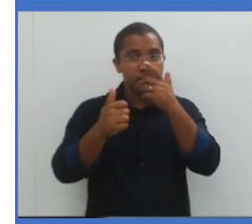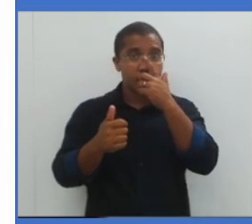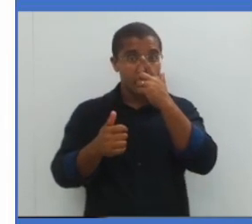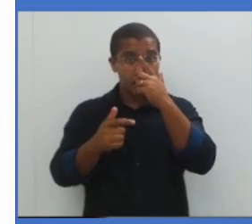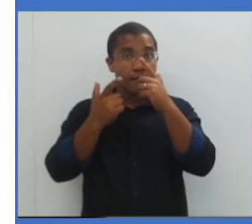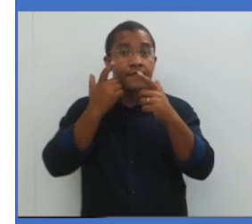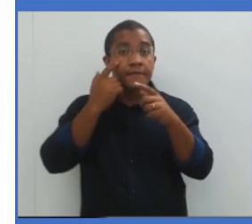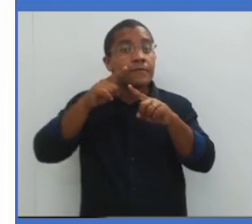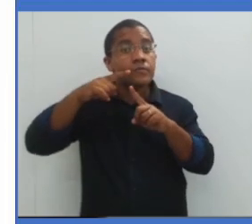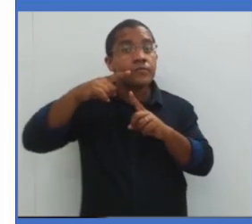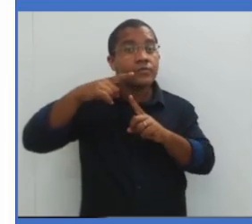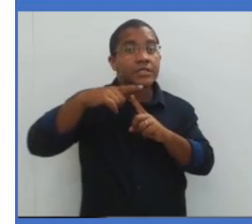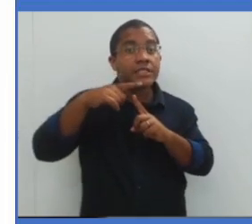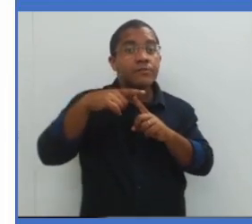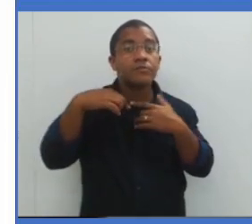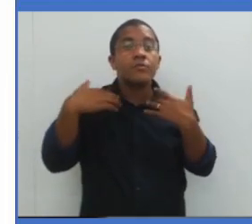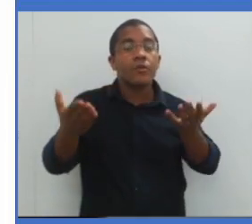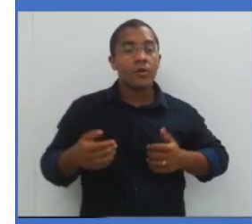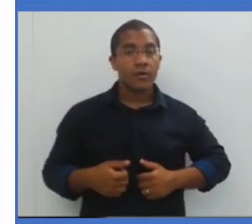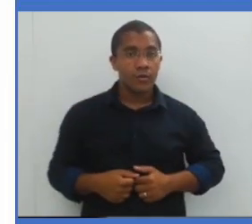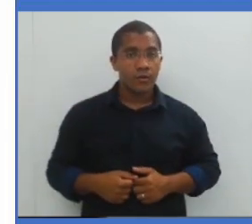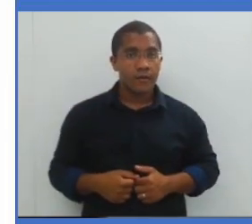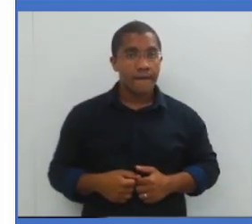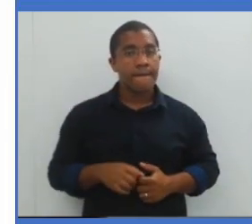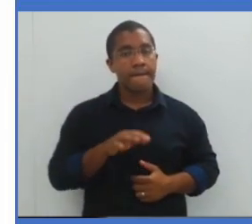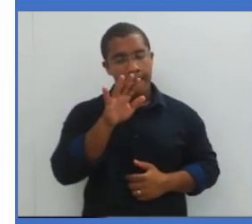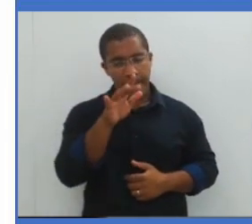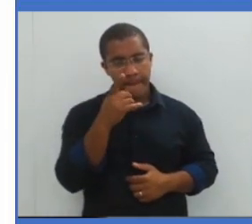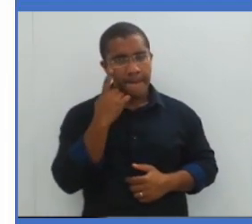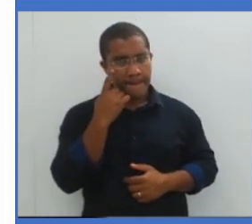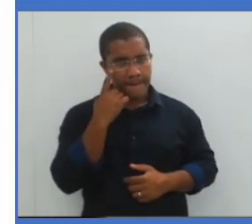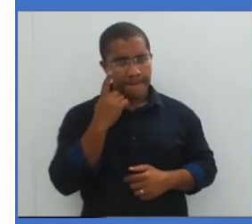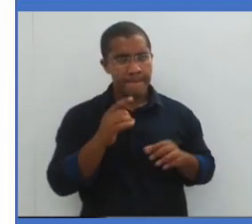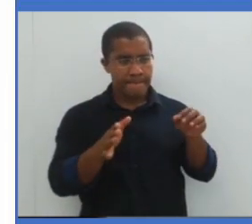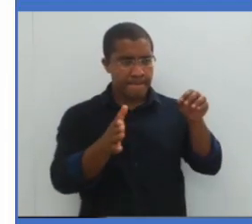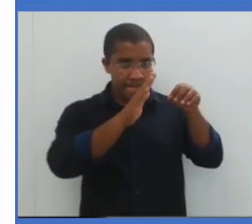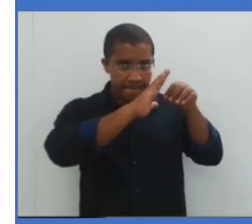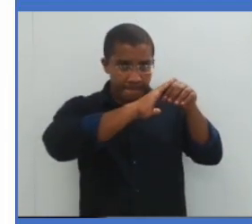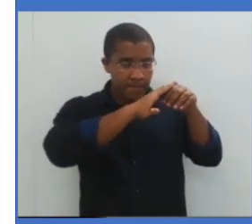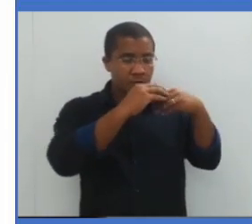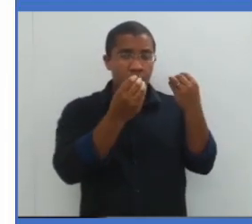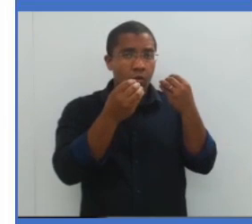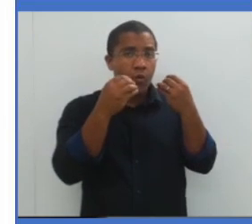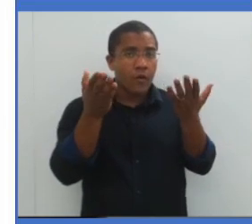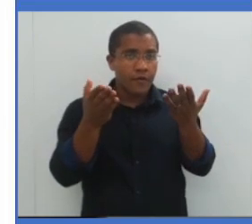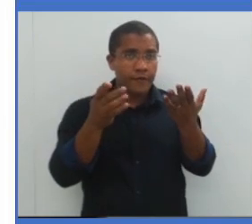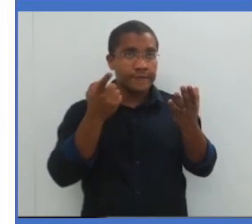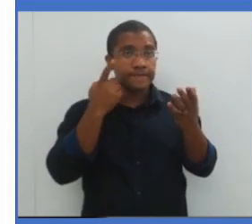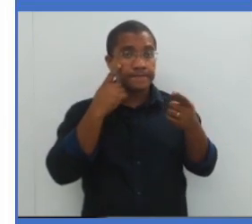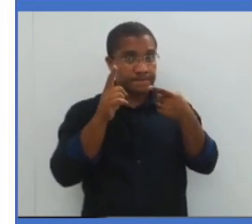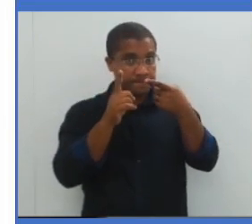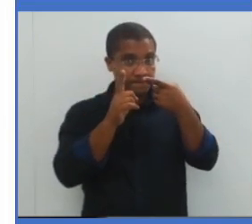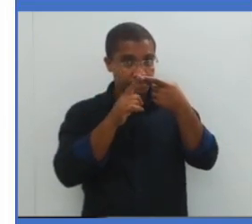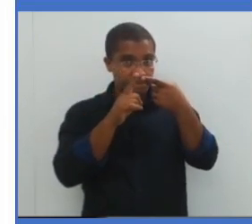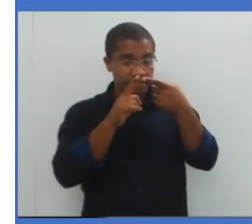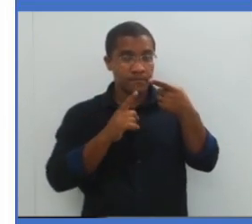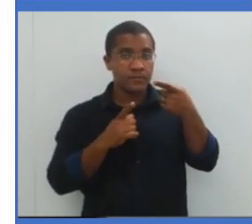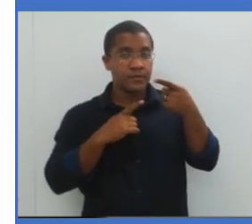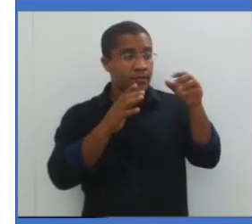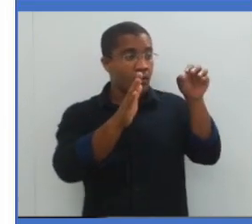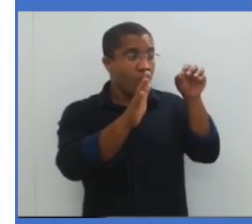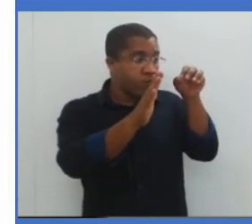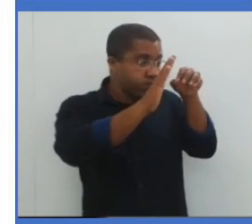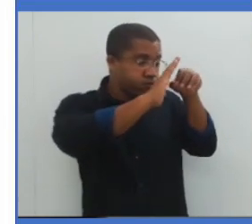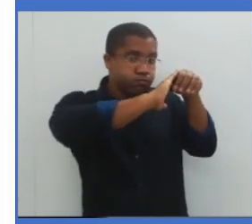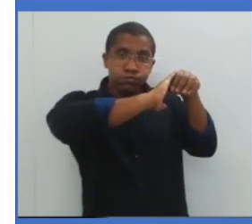Tipos de eclipse solar. Fecha bem a atenção. Vamos lá. Primeiro, eclipse solar